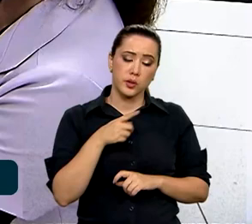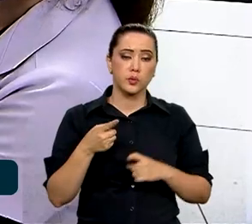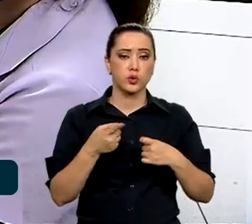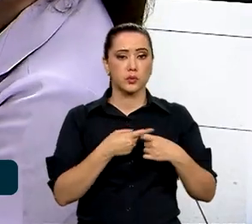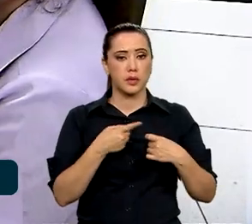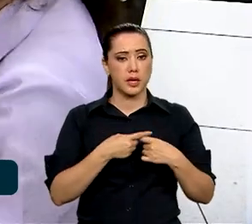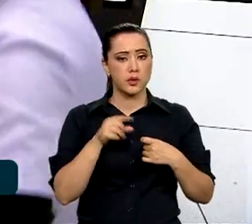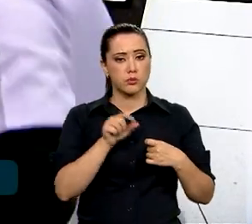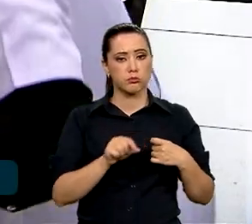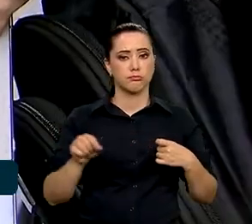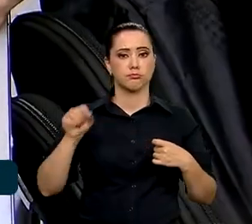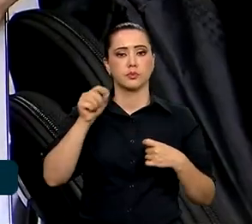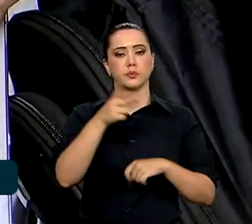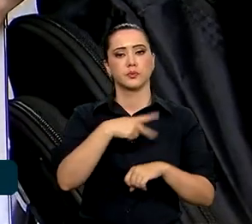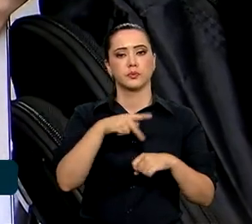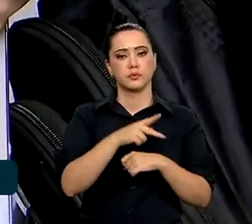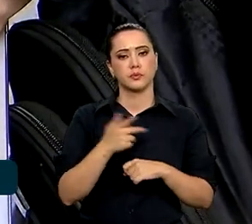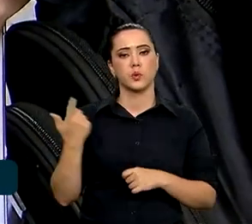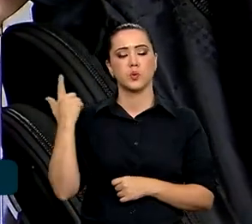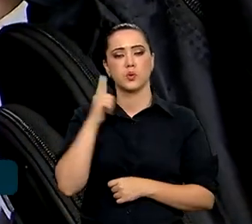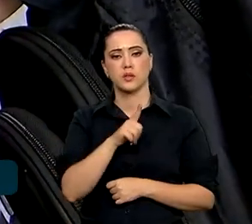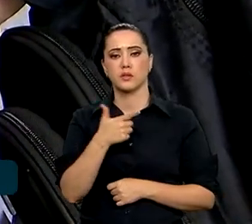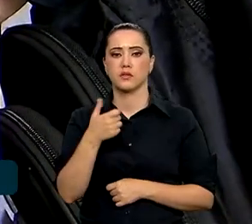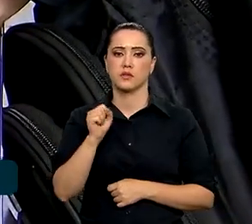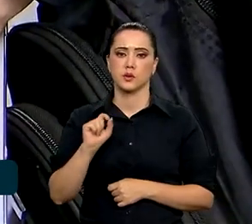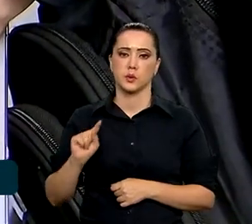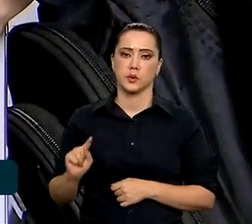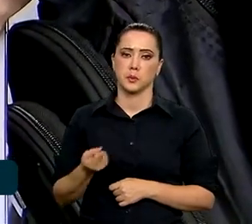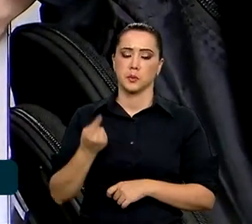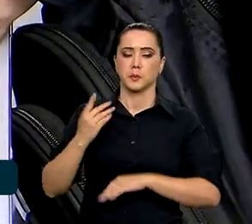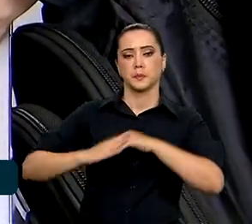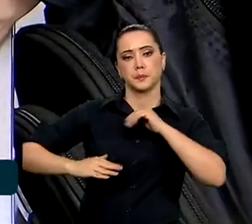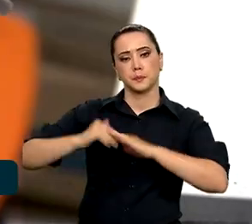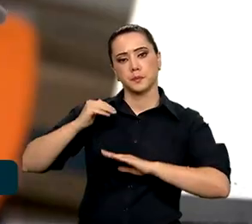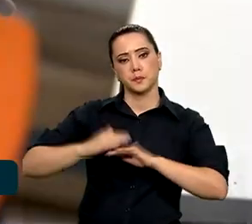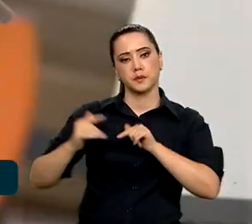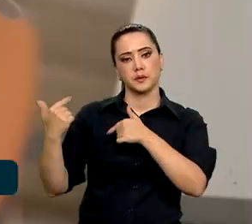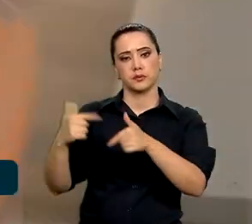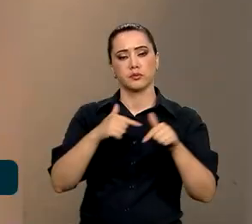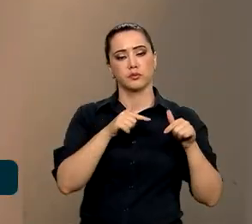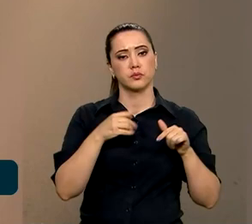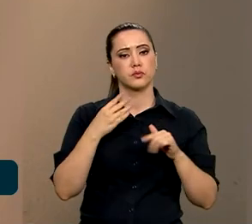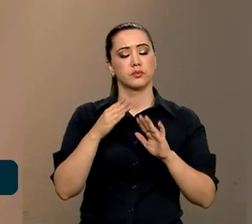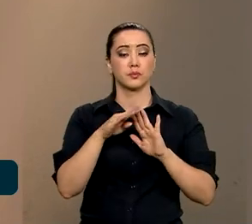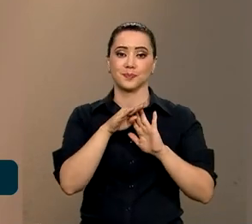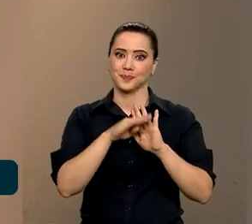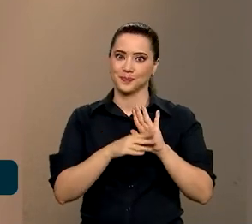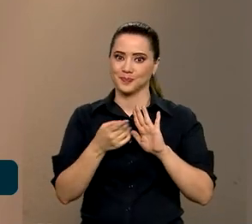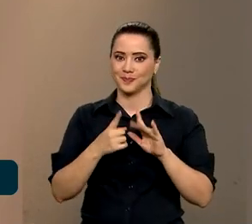médico em todas as regiões do país, alcançando 28 mil profissionais atuando pelo programa.